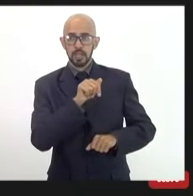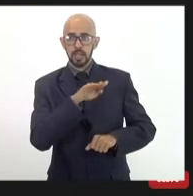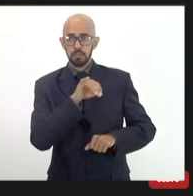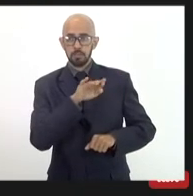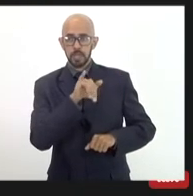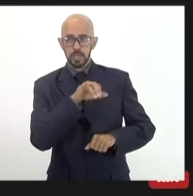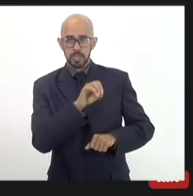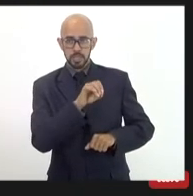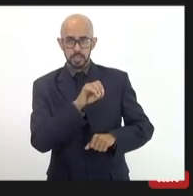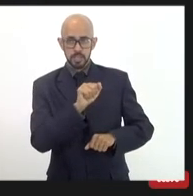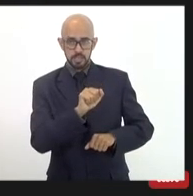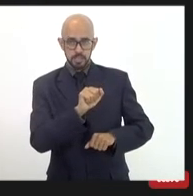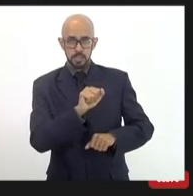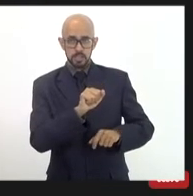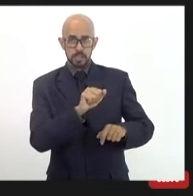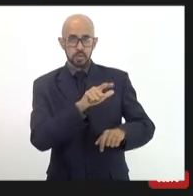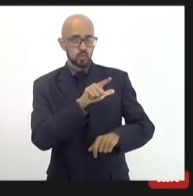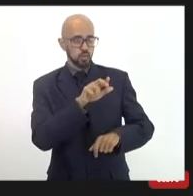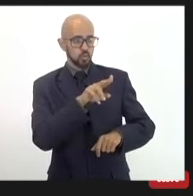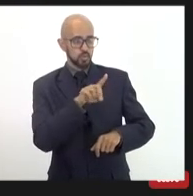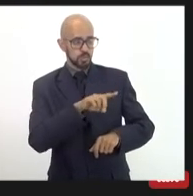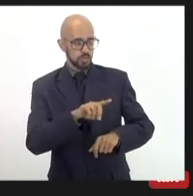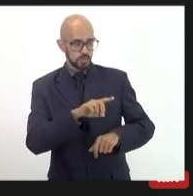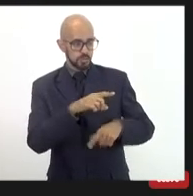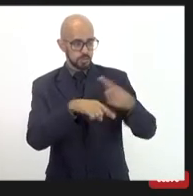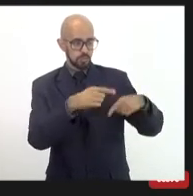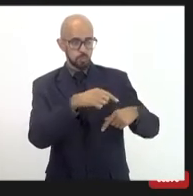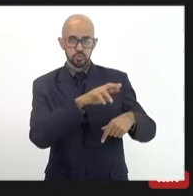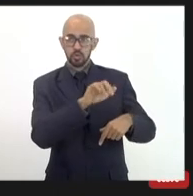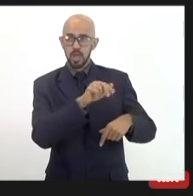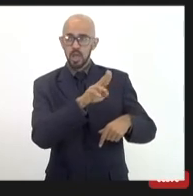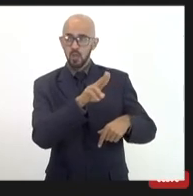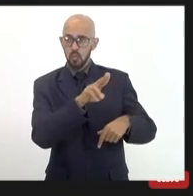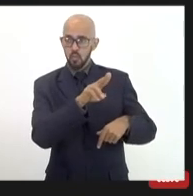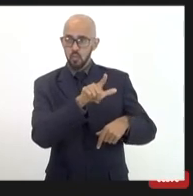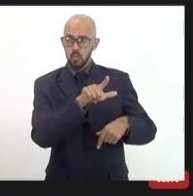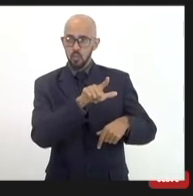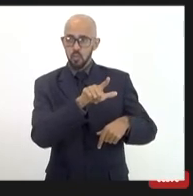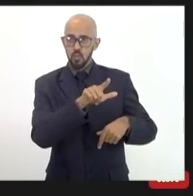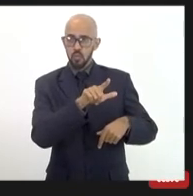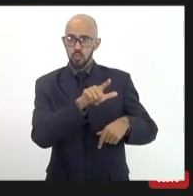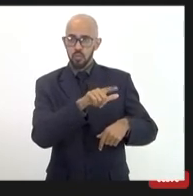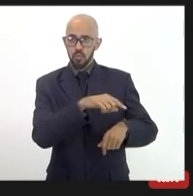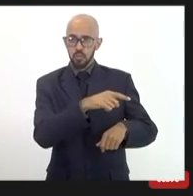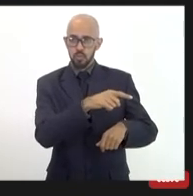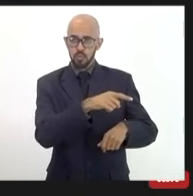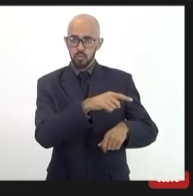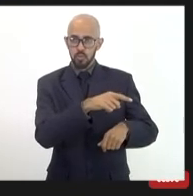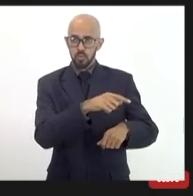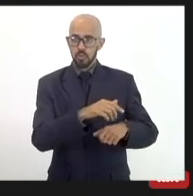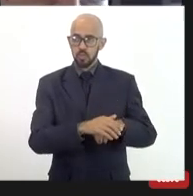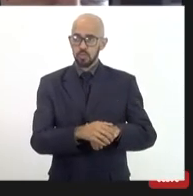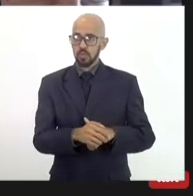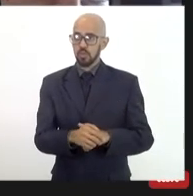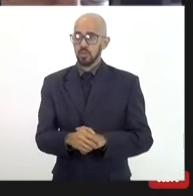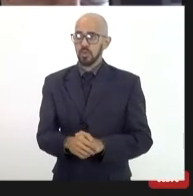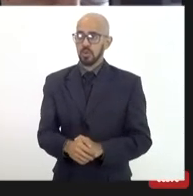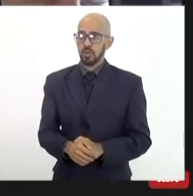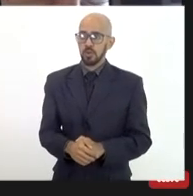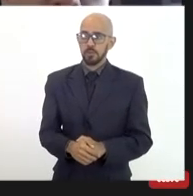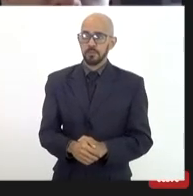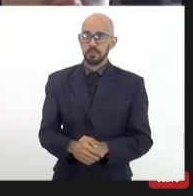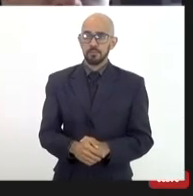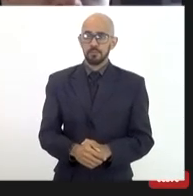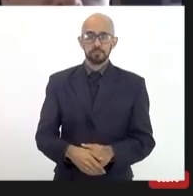Marta e depois Raul, pode ser? Claro, com certeza, há outras pessoas na minha frente. Ok. Então,